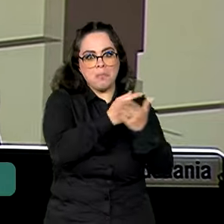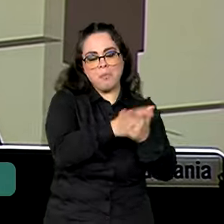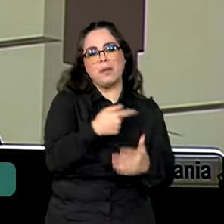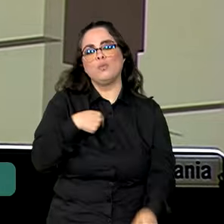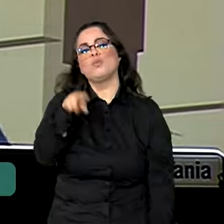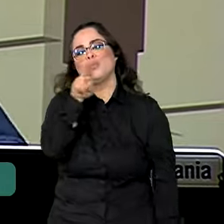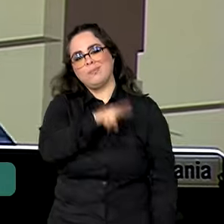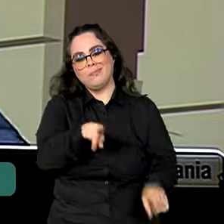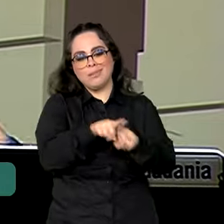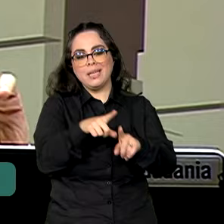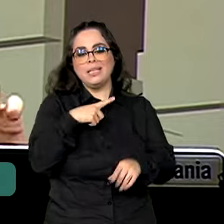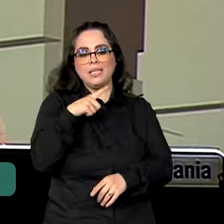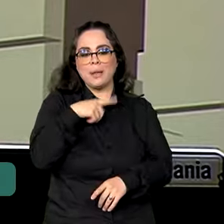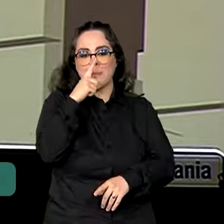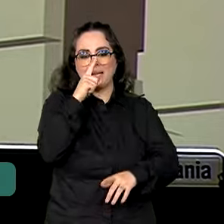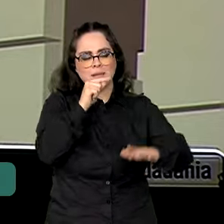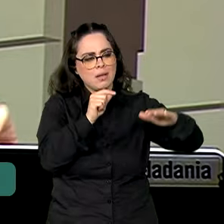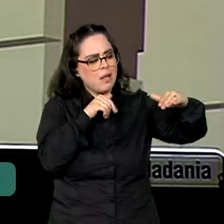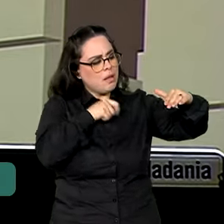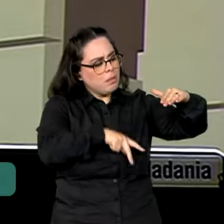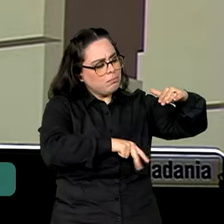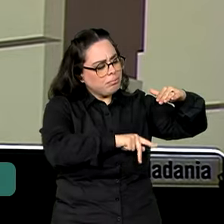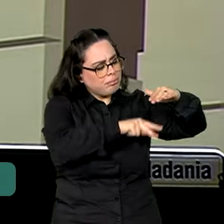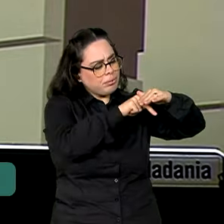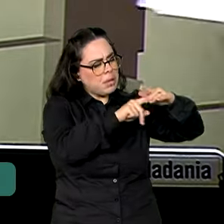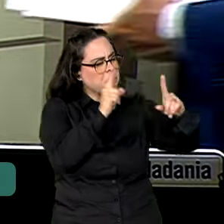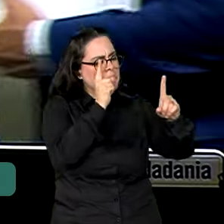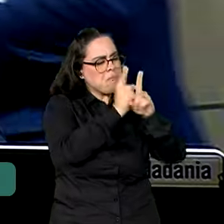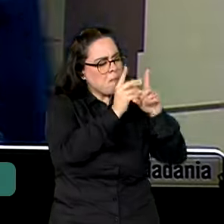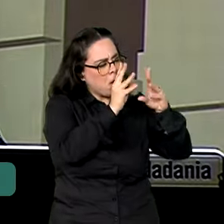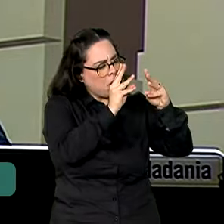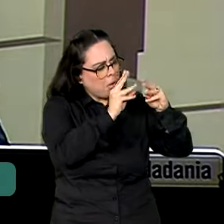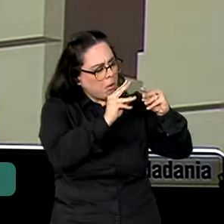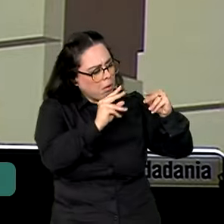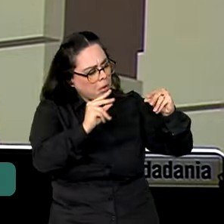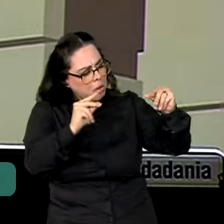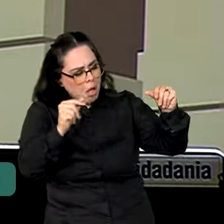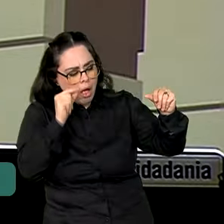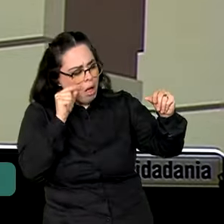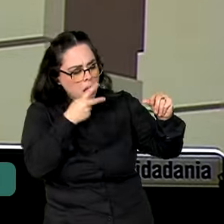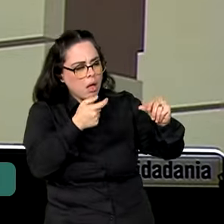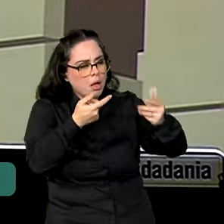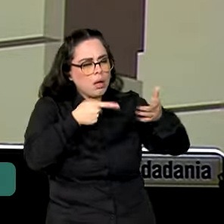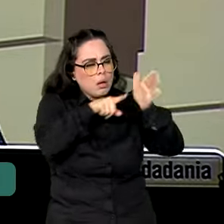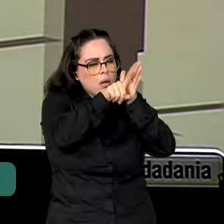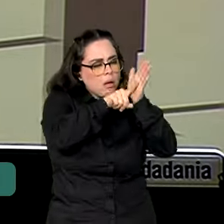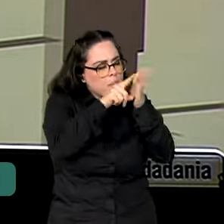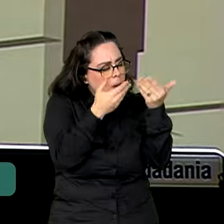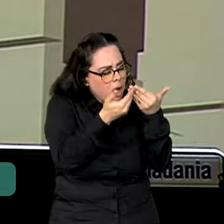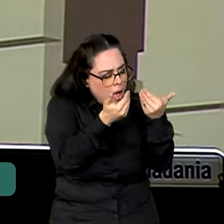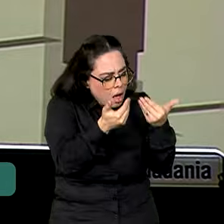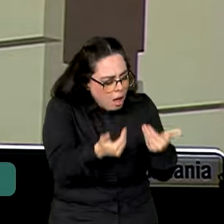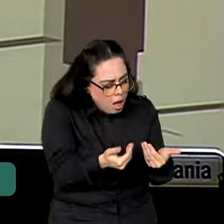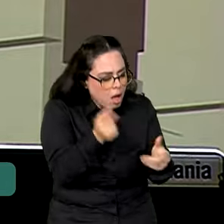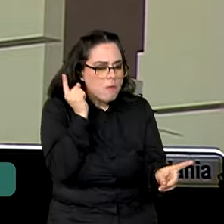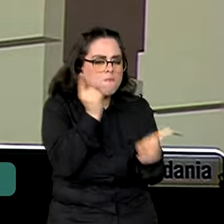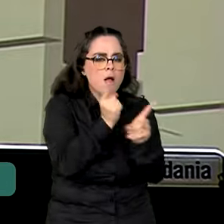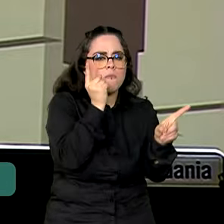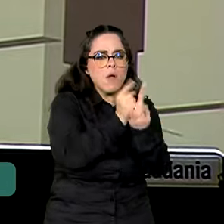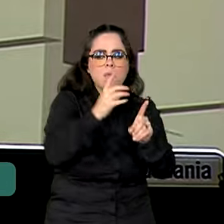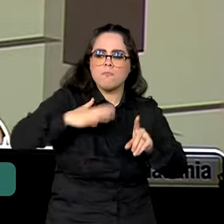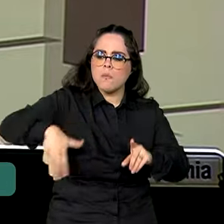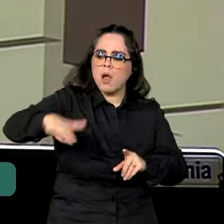essa expressão de que tinha algum vazamento ali que não era simples identificar. Nós passamos a fazer estudos internos e dialogar com